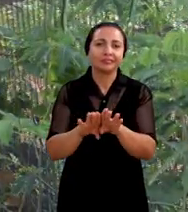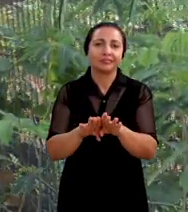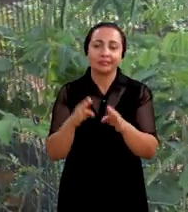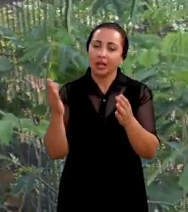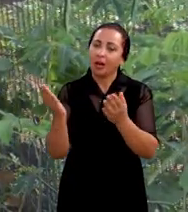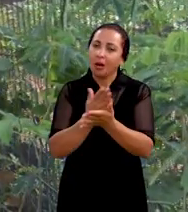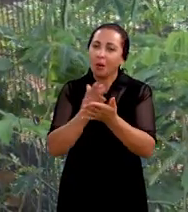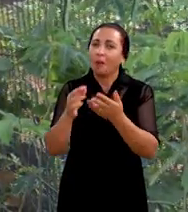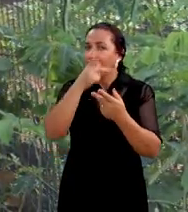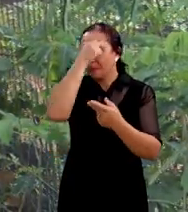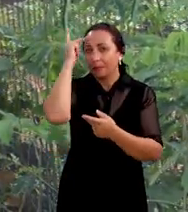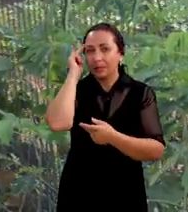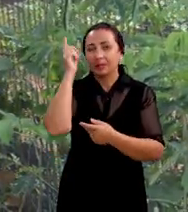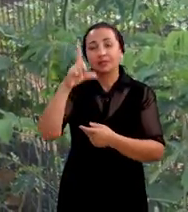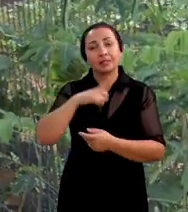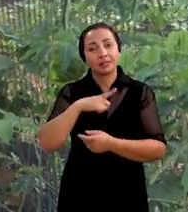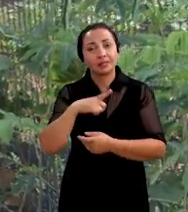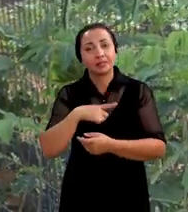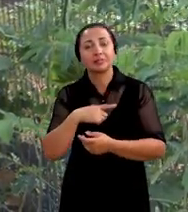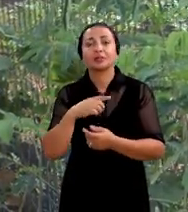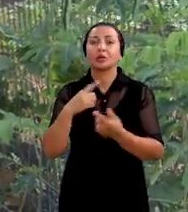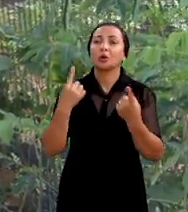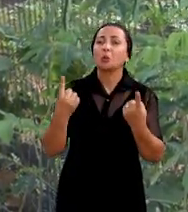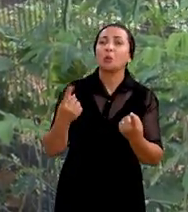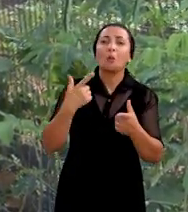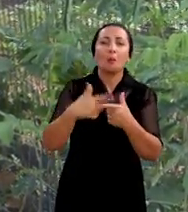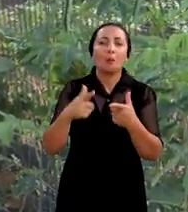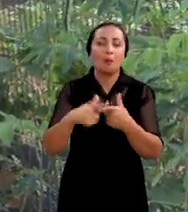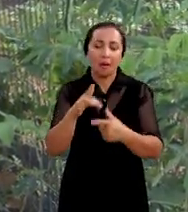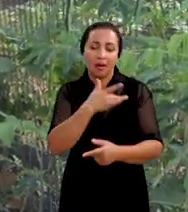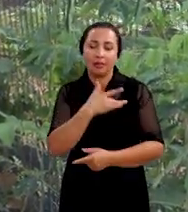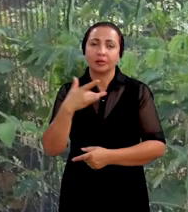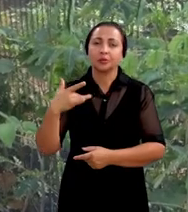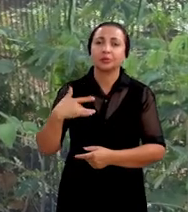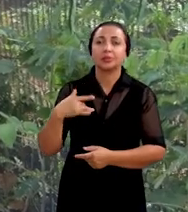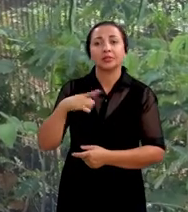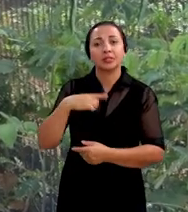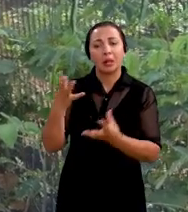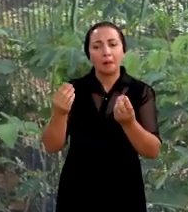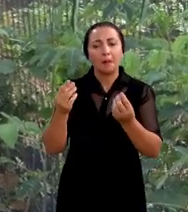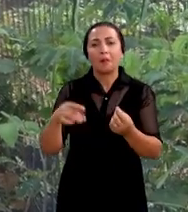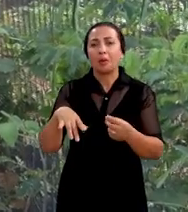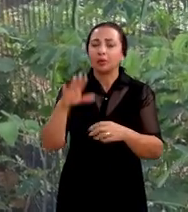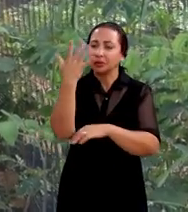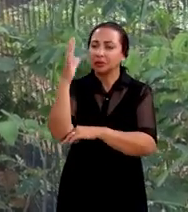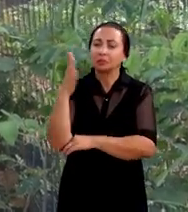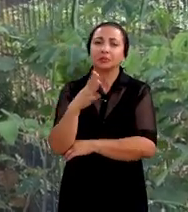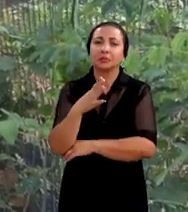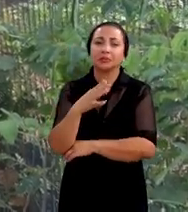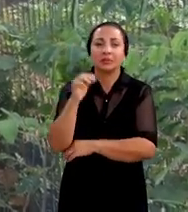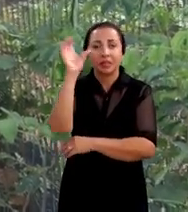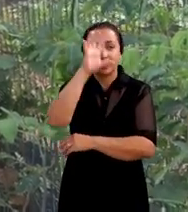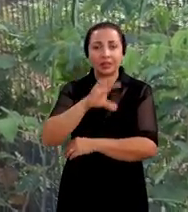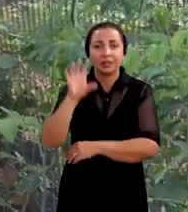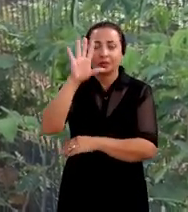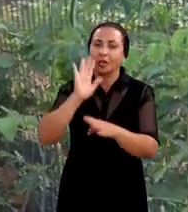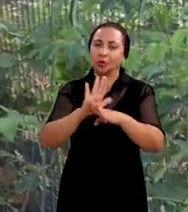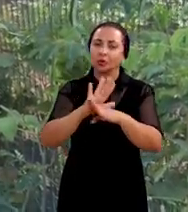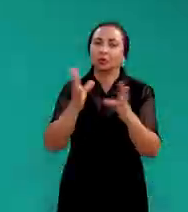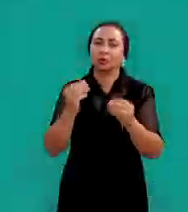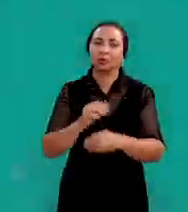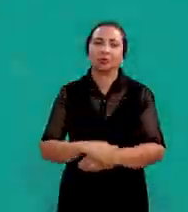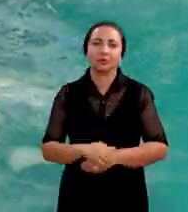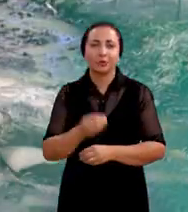algumas pessoas que tenham algum problema de saúde e tem muitas plantas nativas da região que ajudam